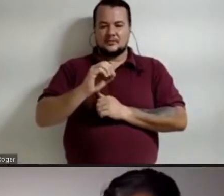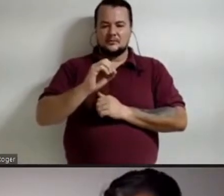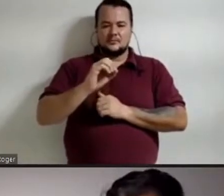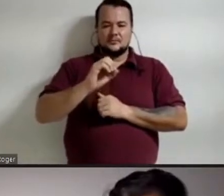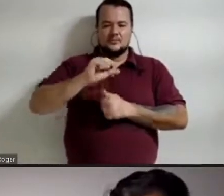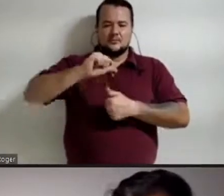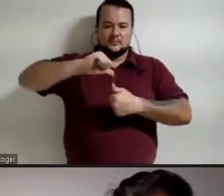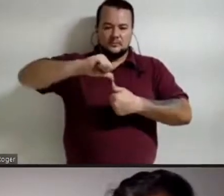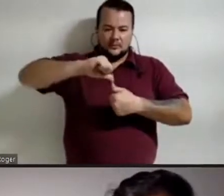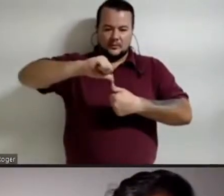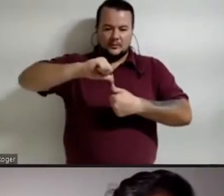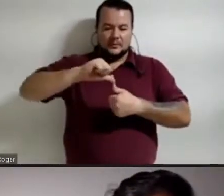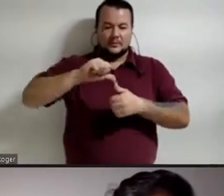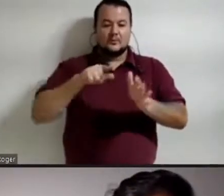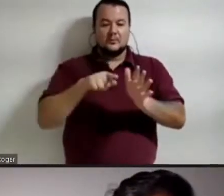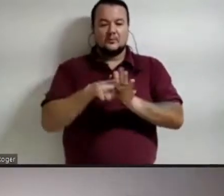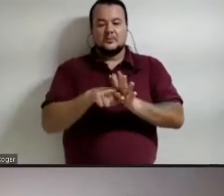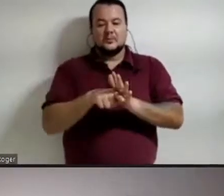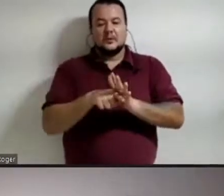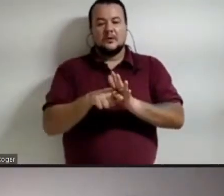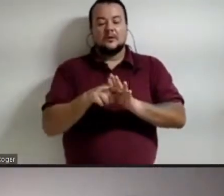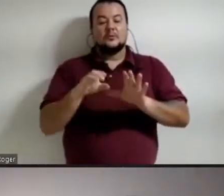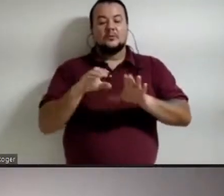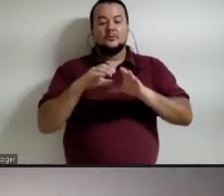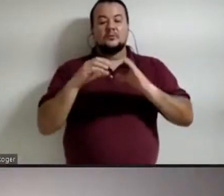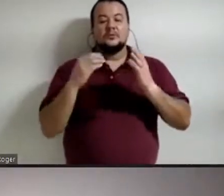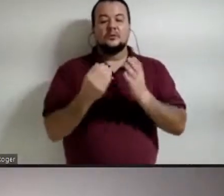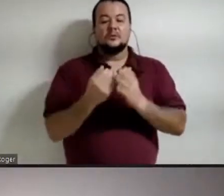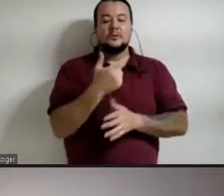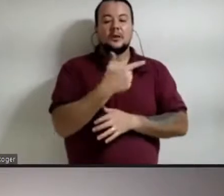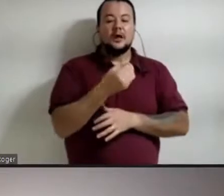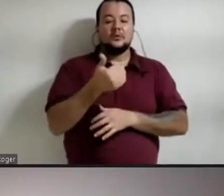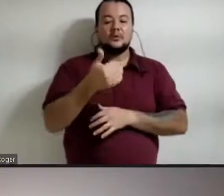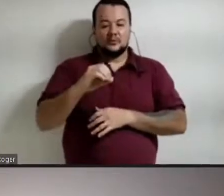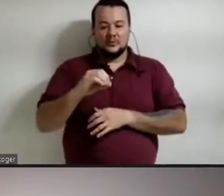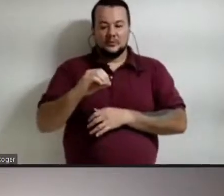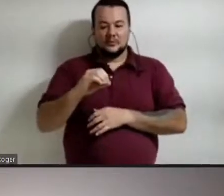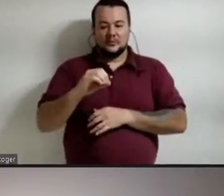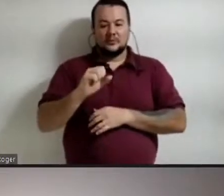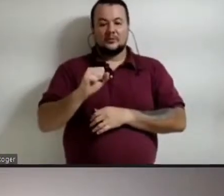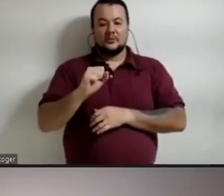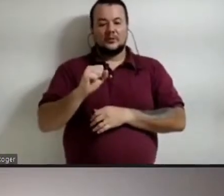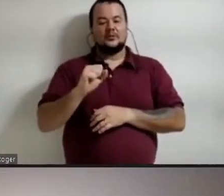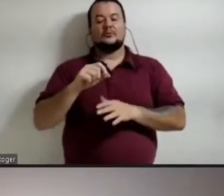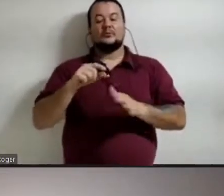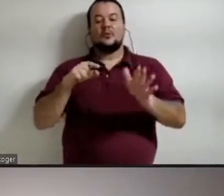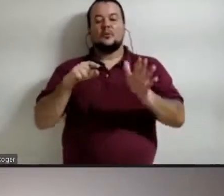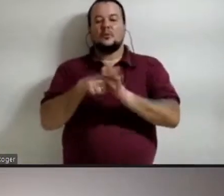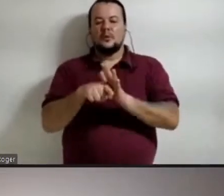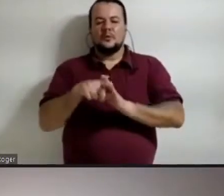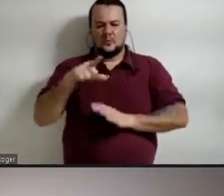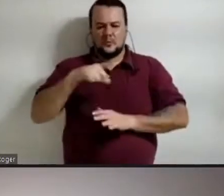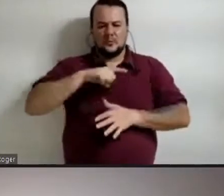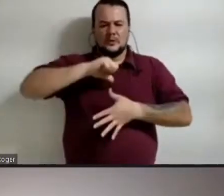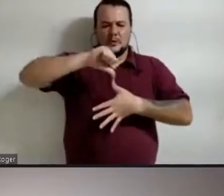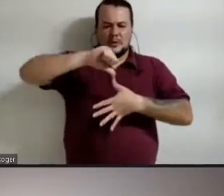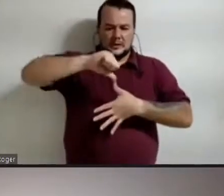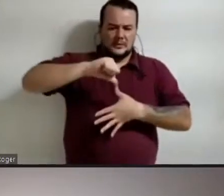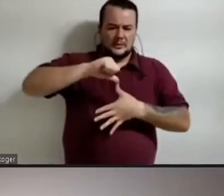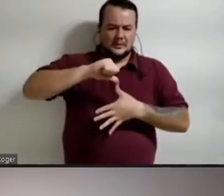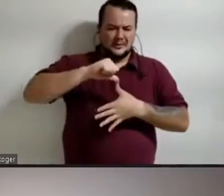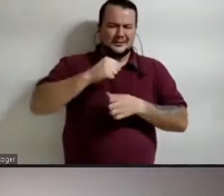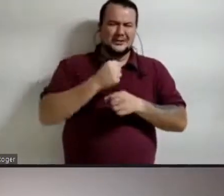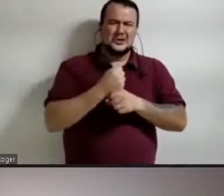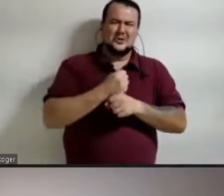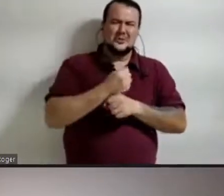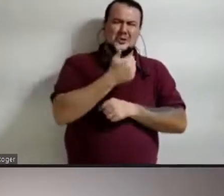-Americana de 2018, o encontro que se organiza pela América Latina desde 1985 em vários países do